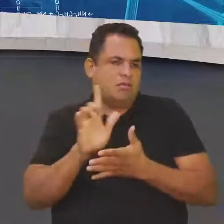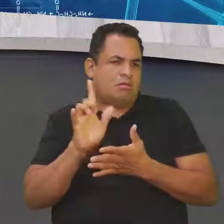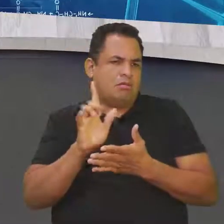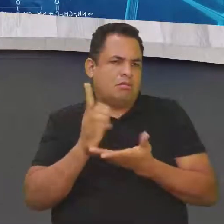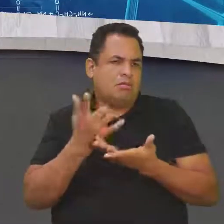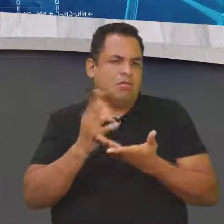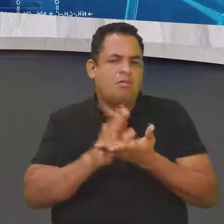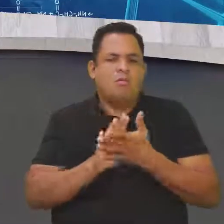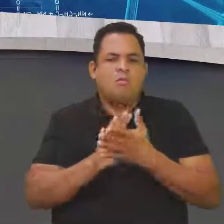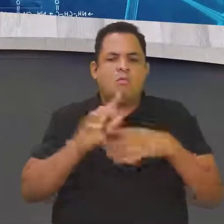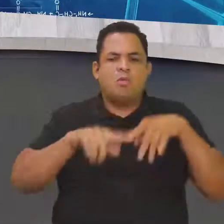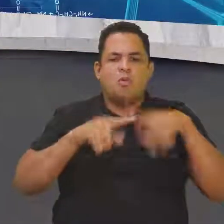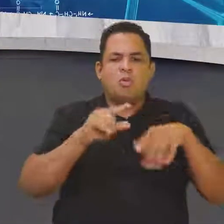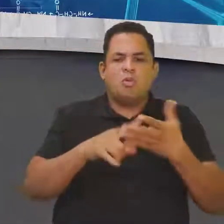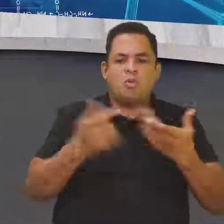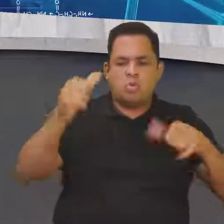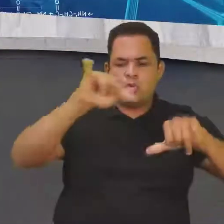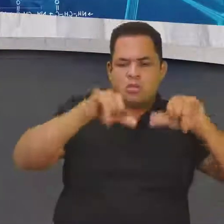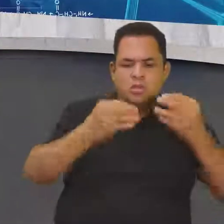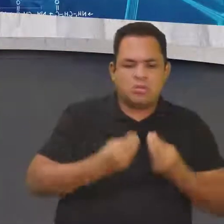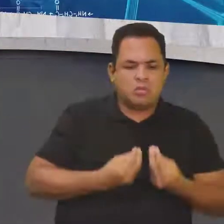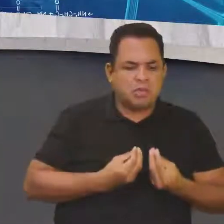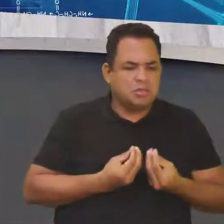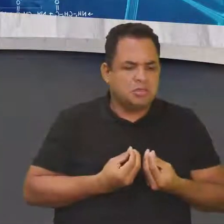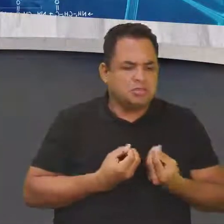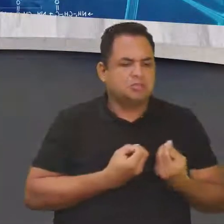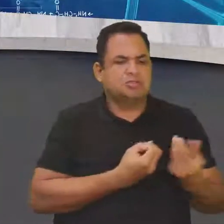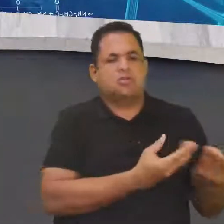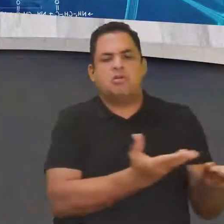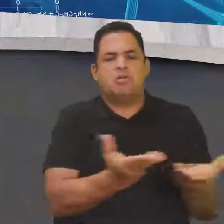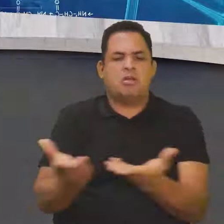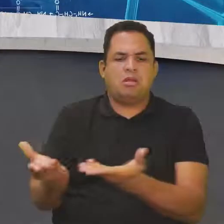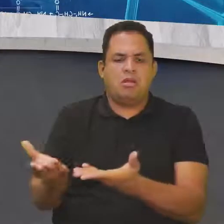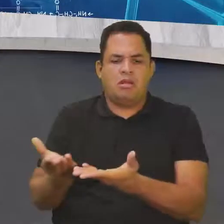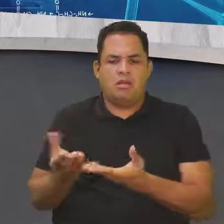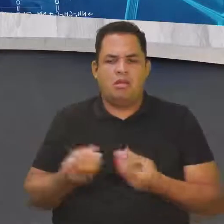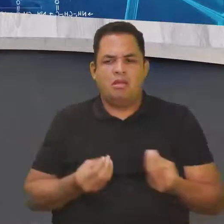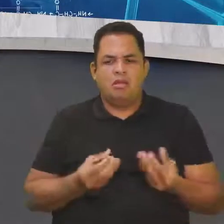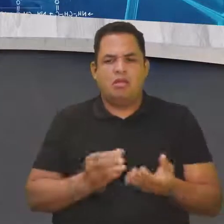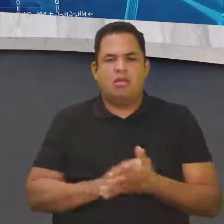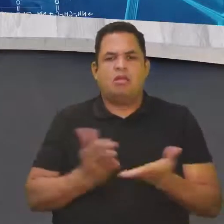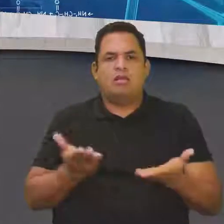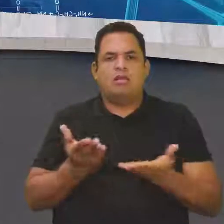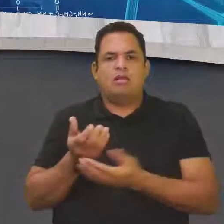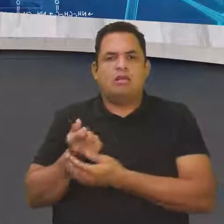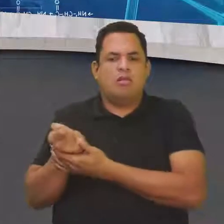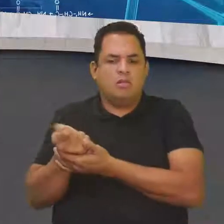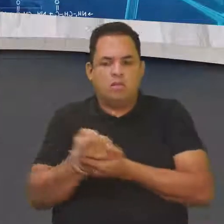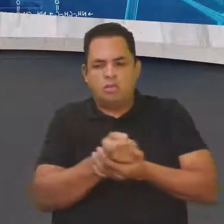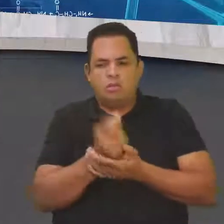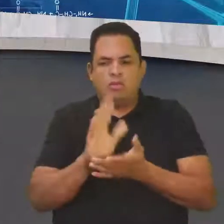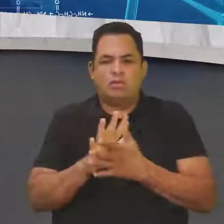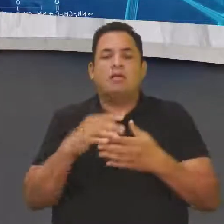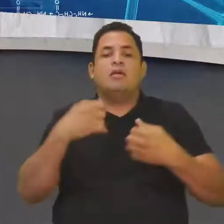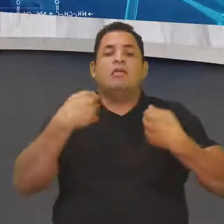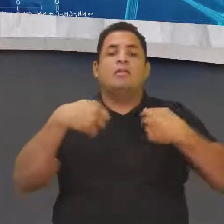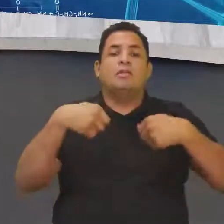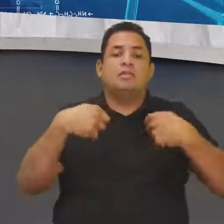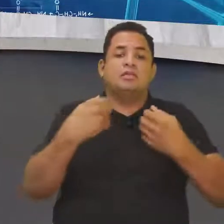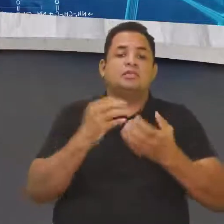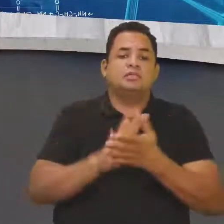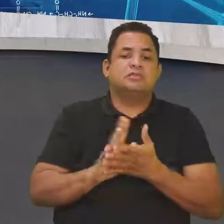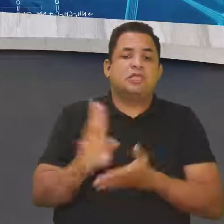você simplesmente pega e despeja na sua lavoura. Ele é um produto que tem que ser utilizado por pessoas